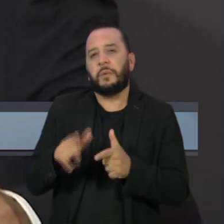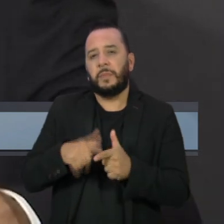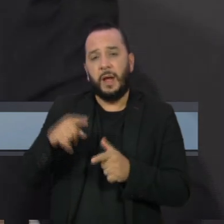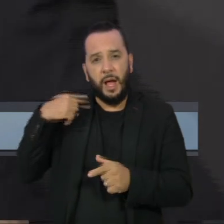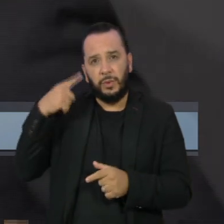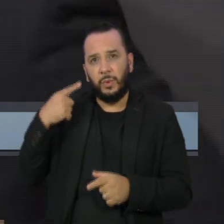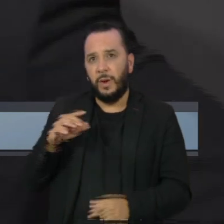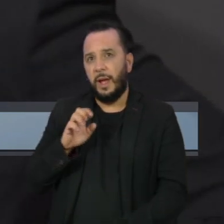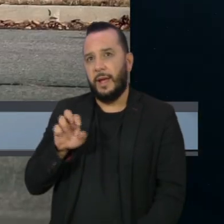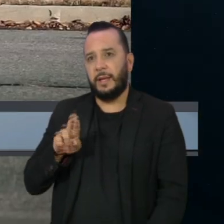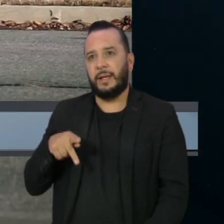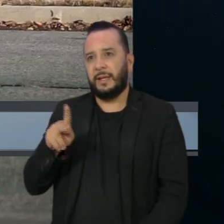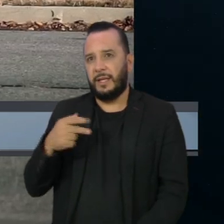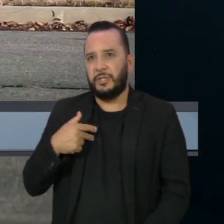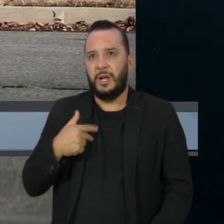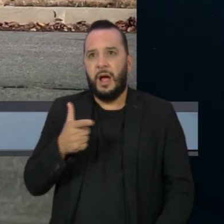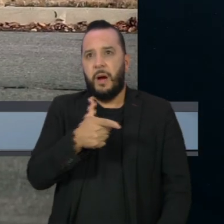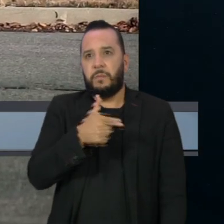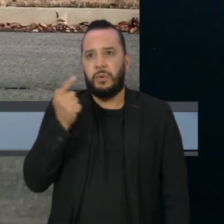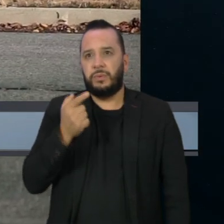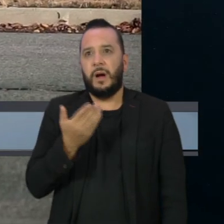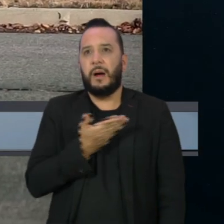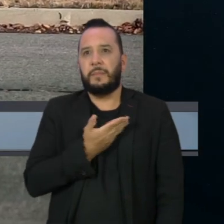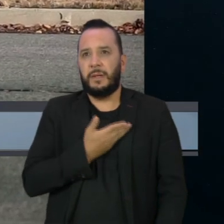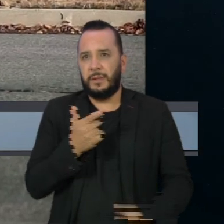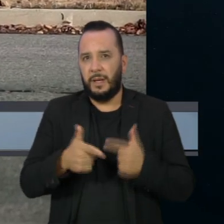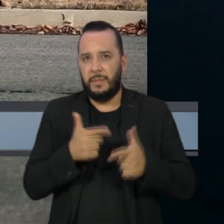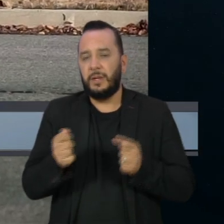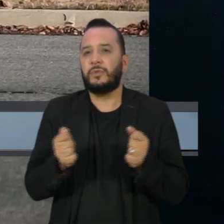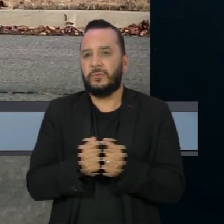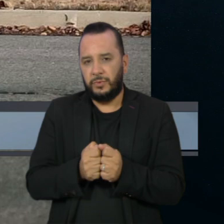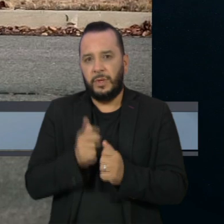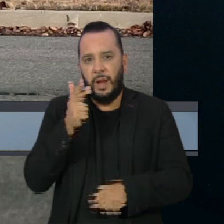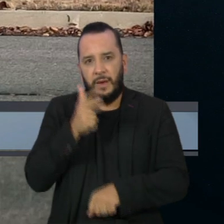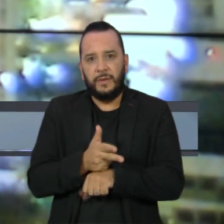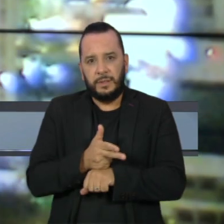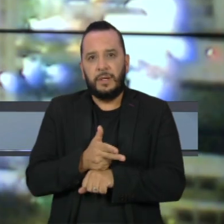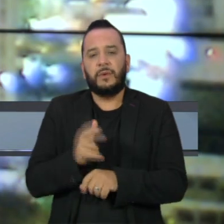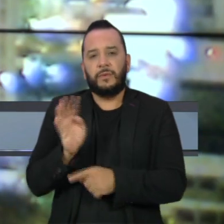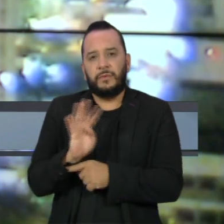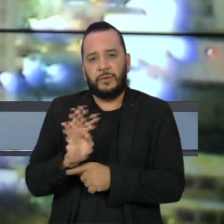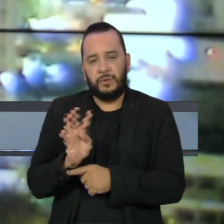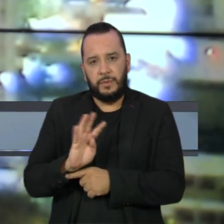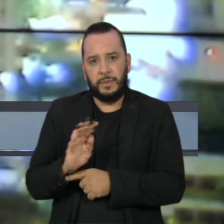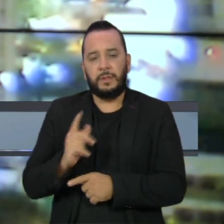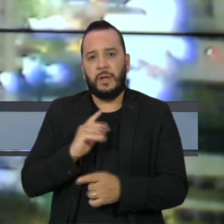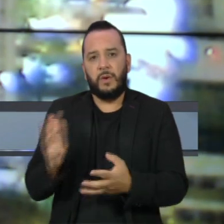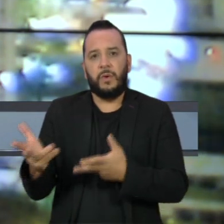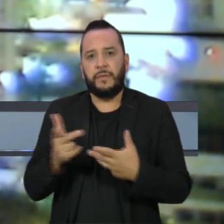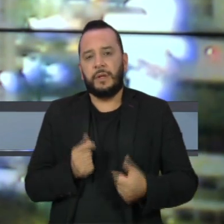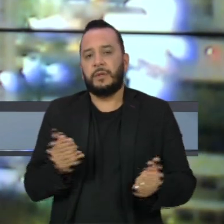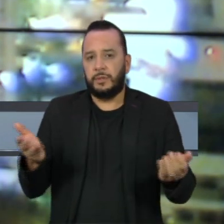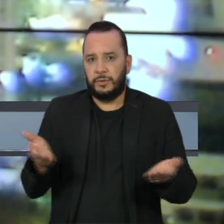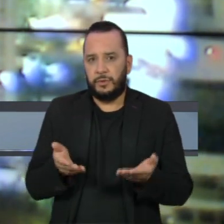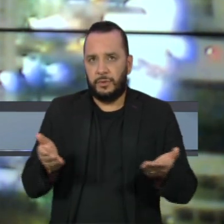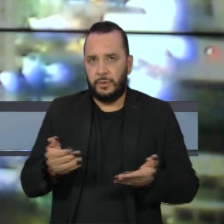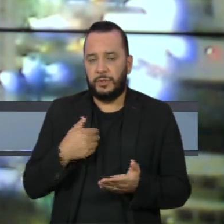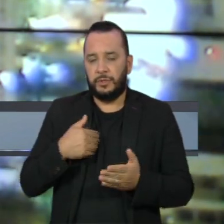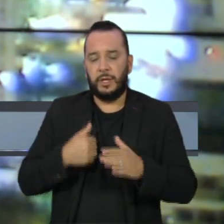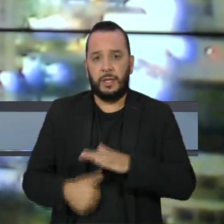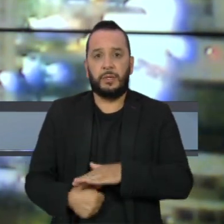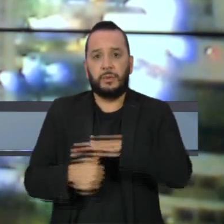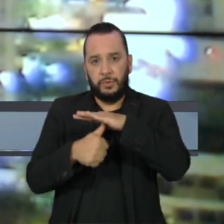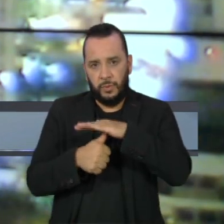Alec Baldwin, que matou, por acidente, colega de trabalho durante a gravação de um filme. Os nossos convidados de hoje são o reitor da